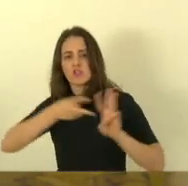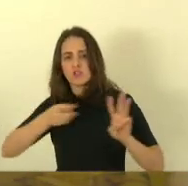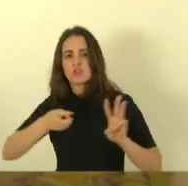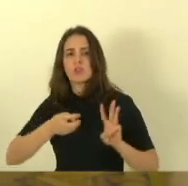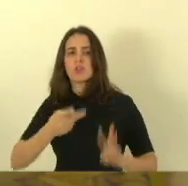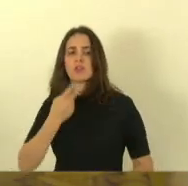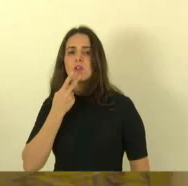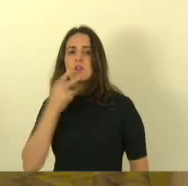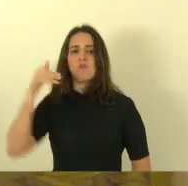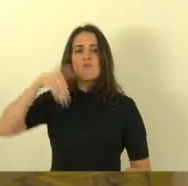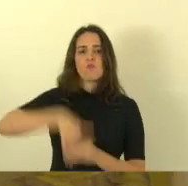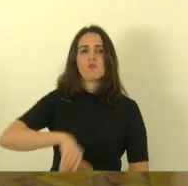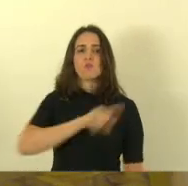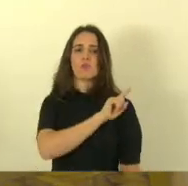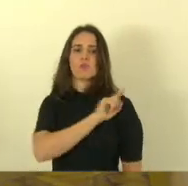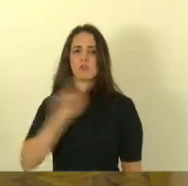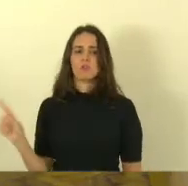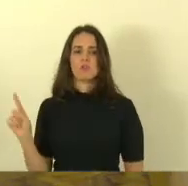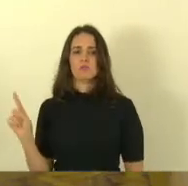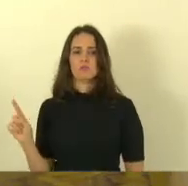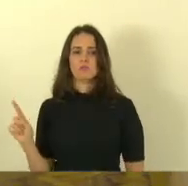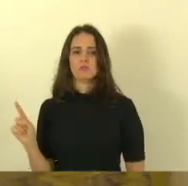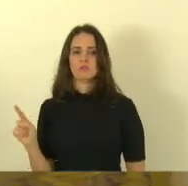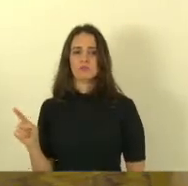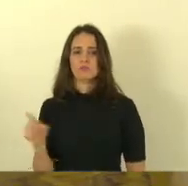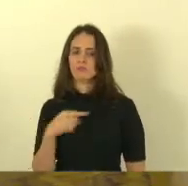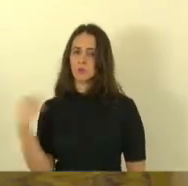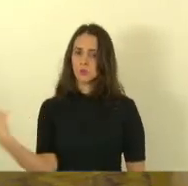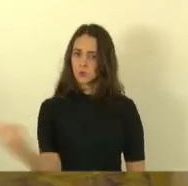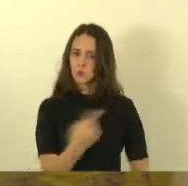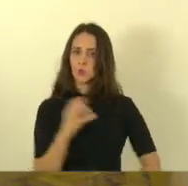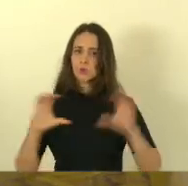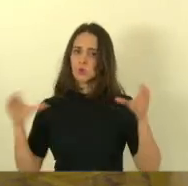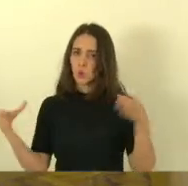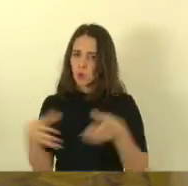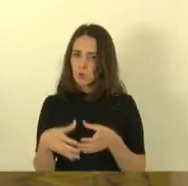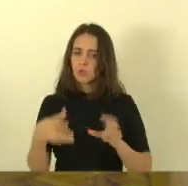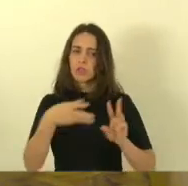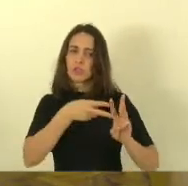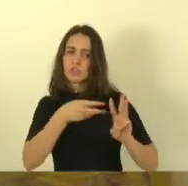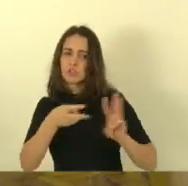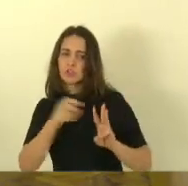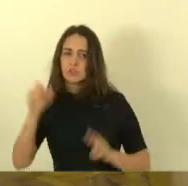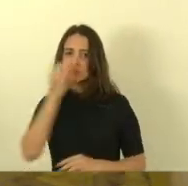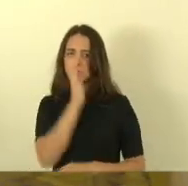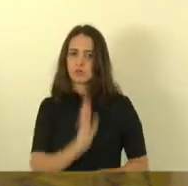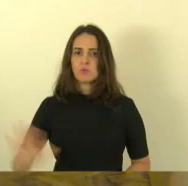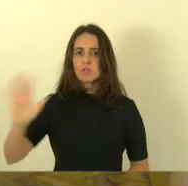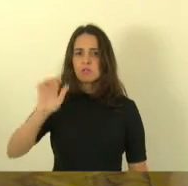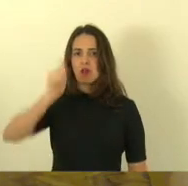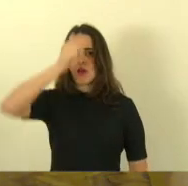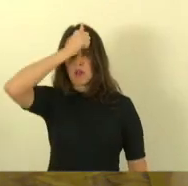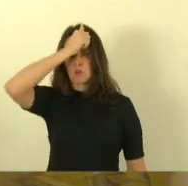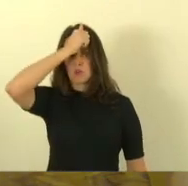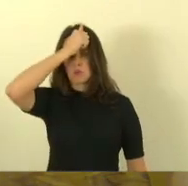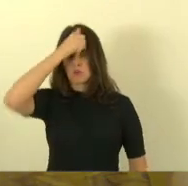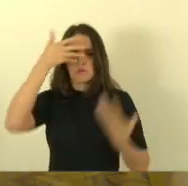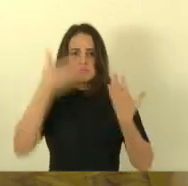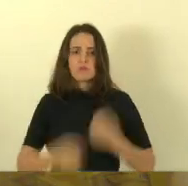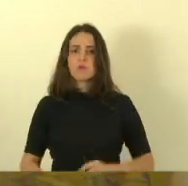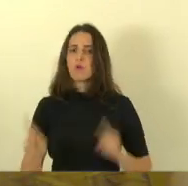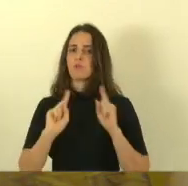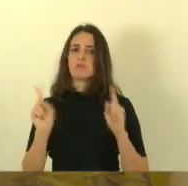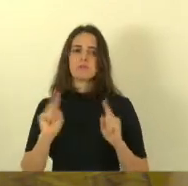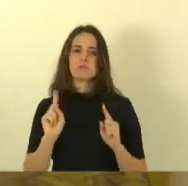contra de maneira alguma nós comunidades indígenas do Brasil e principalmente de Aracruz somos contra a